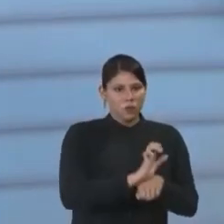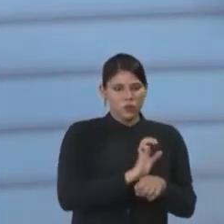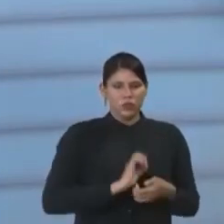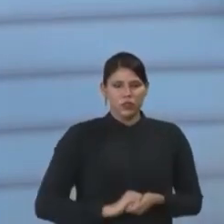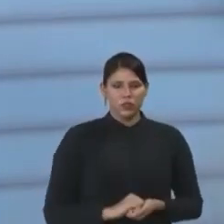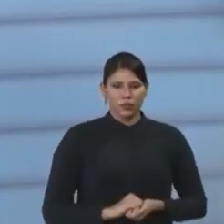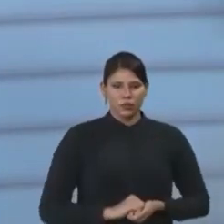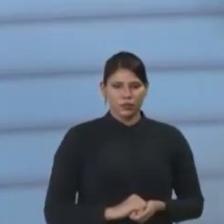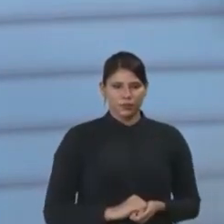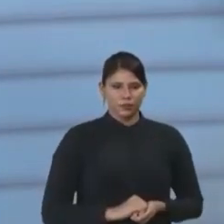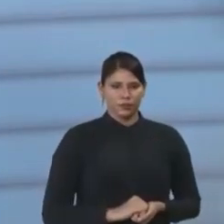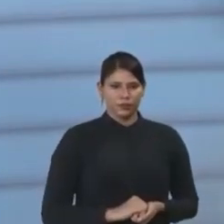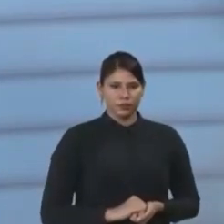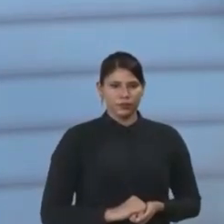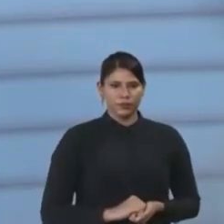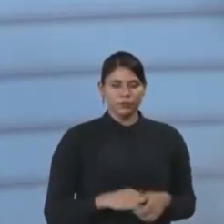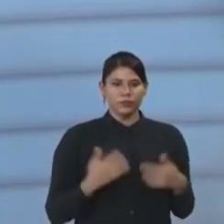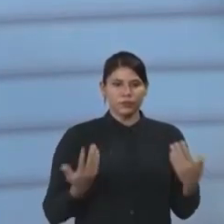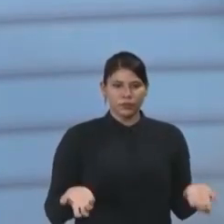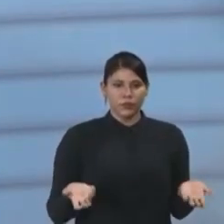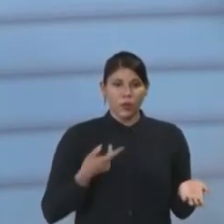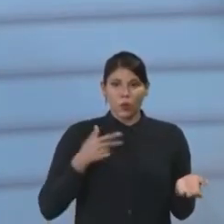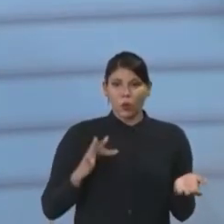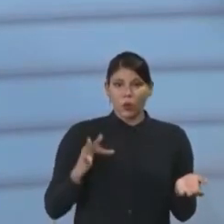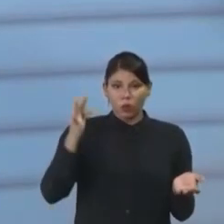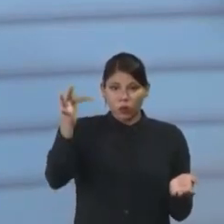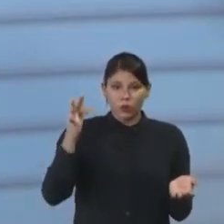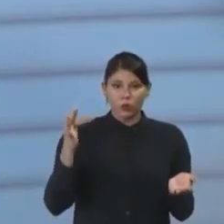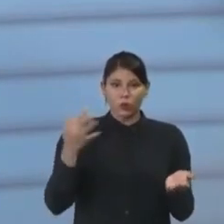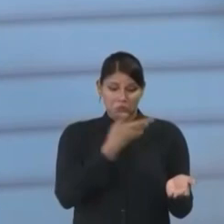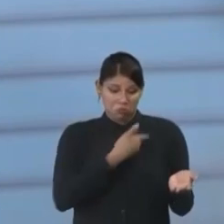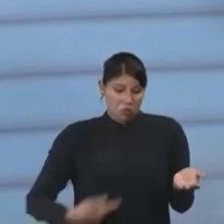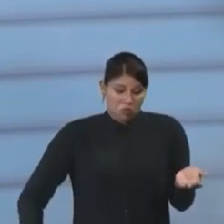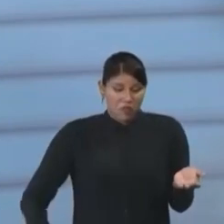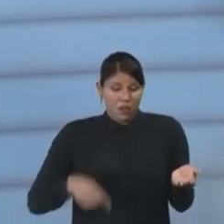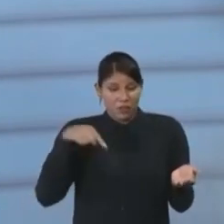futuramente governasse o Ceará.